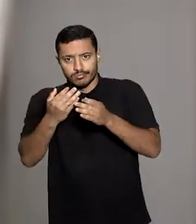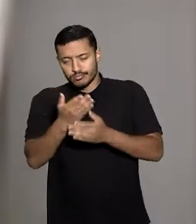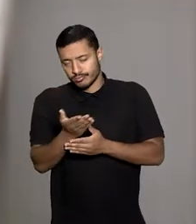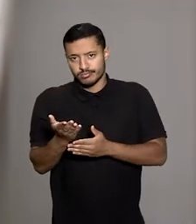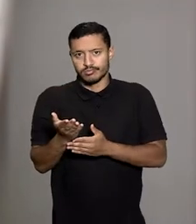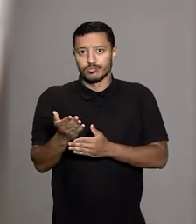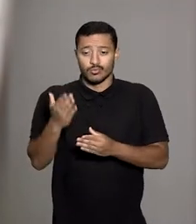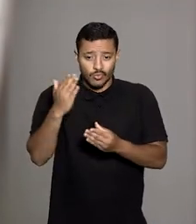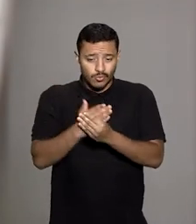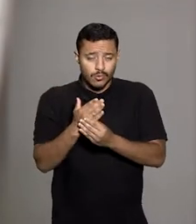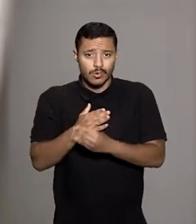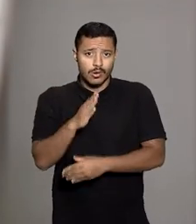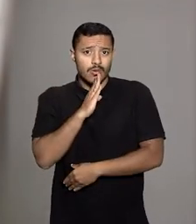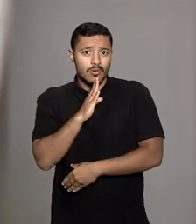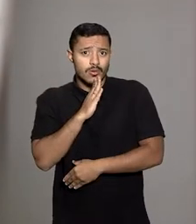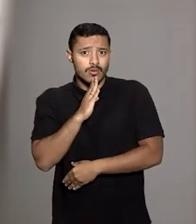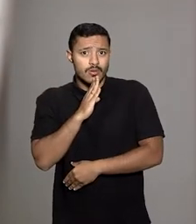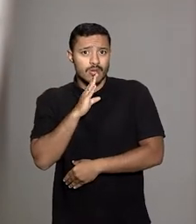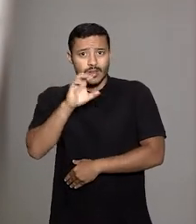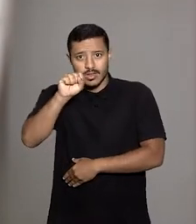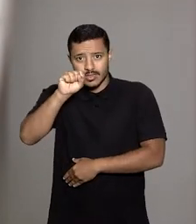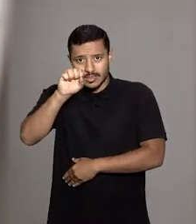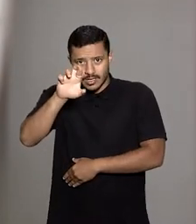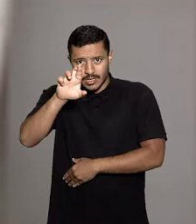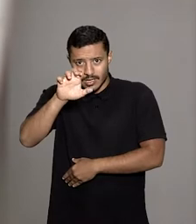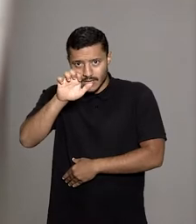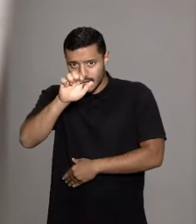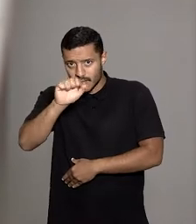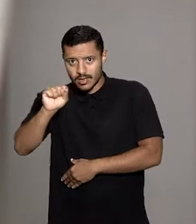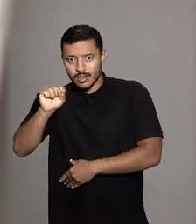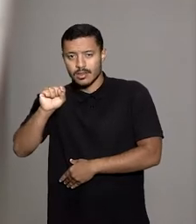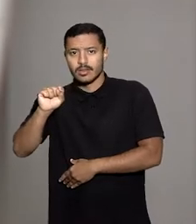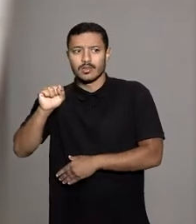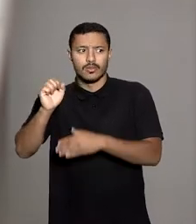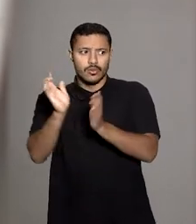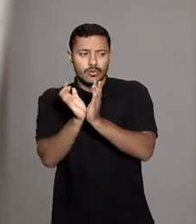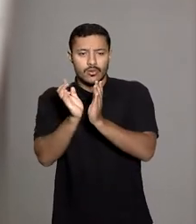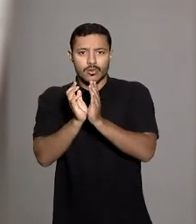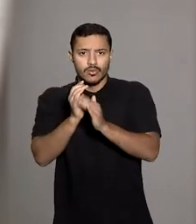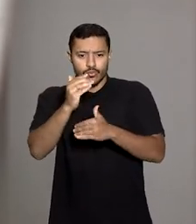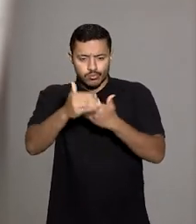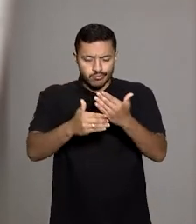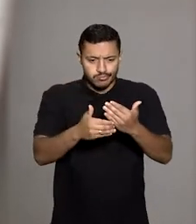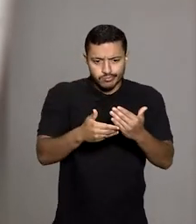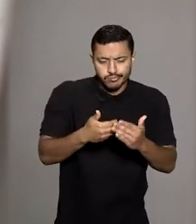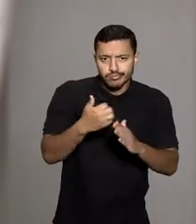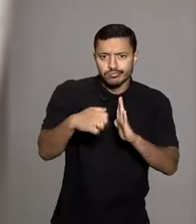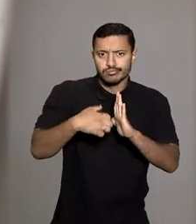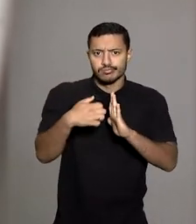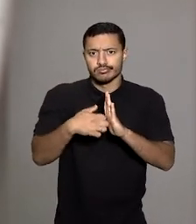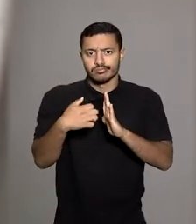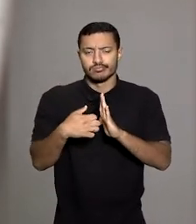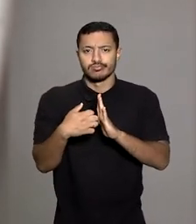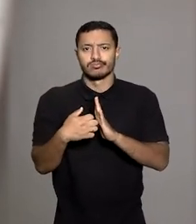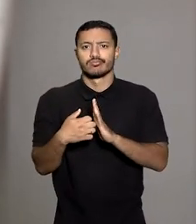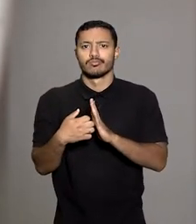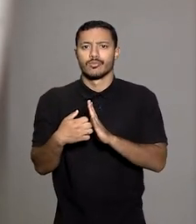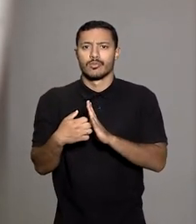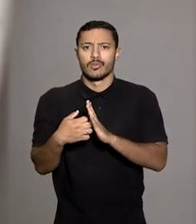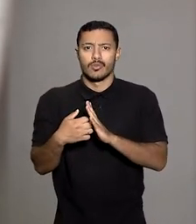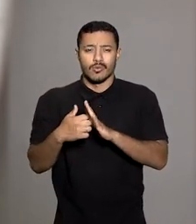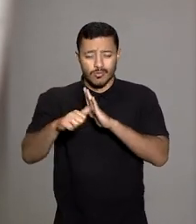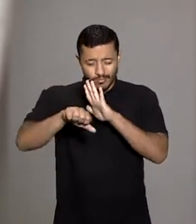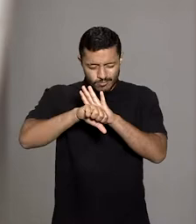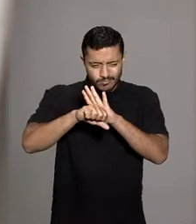ela. No processo de conhecimento, a Serasa e a Associação Comercial, Industrial e Empresarial de Ponta Grossa foram